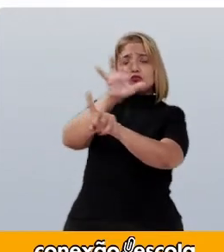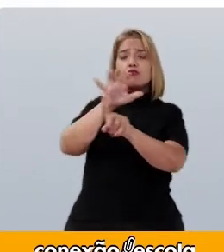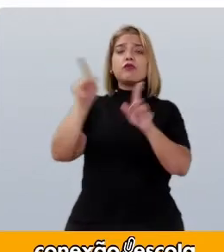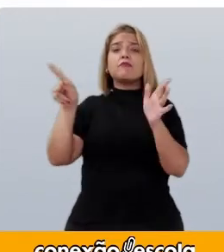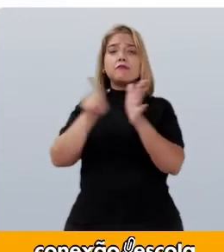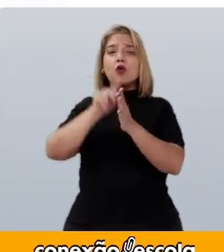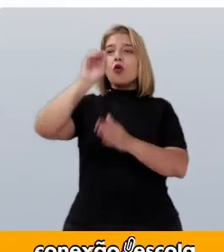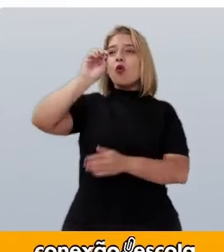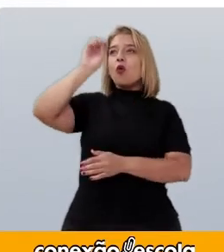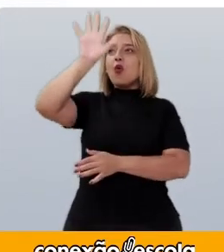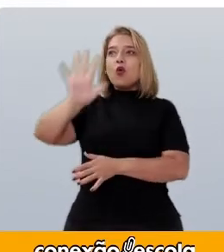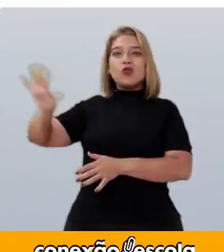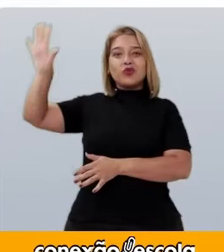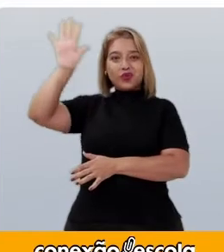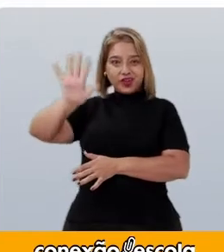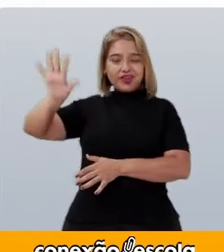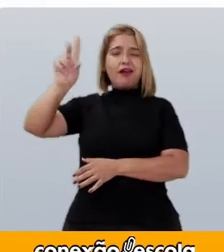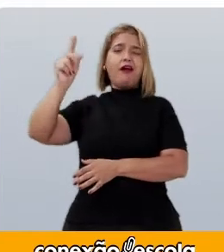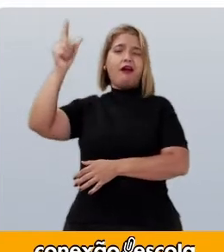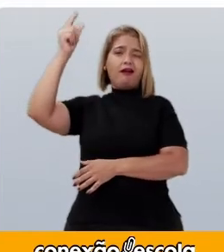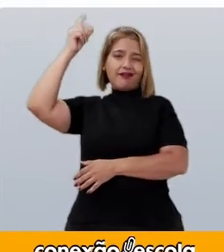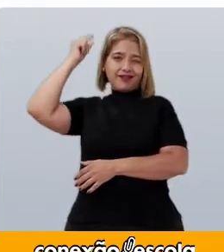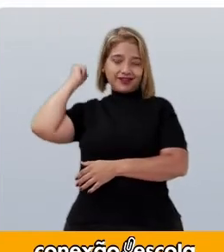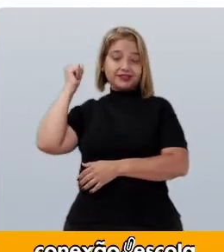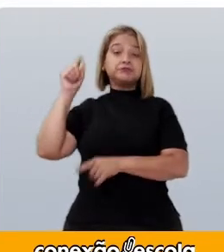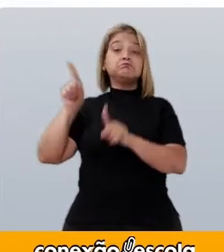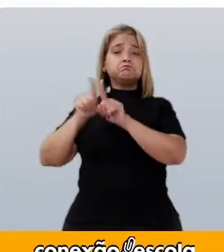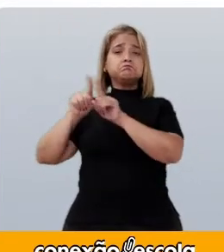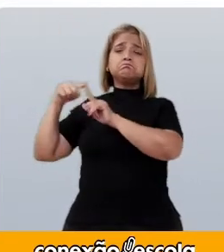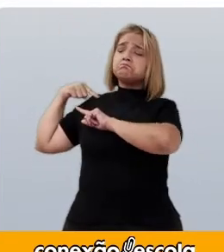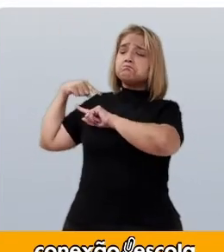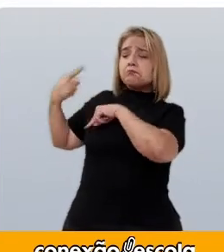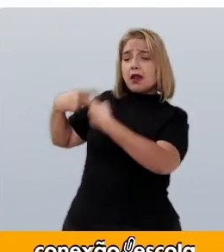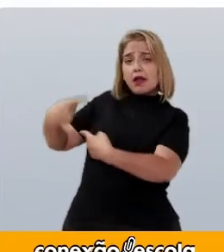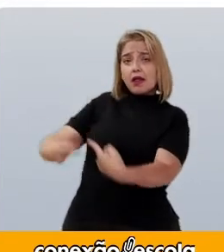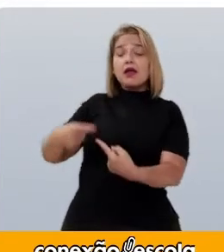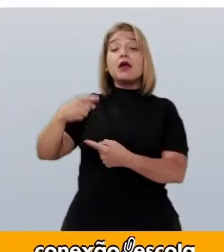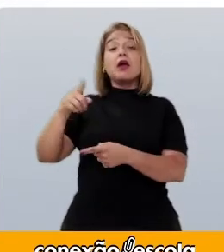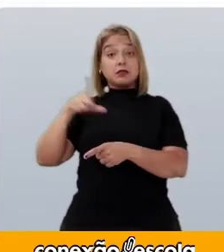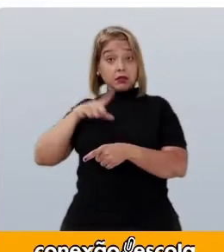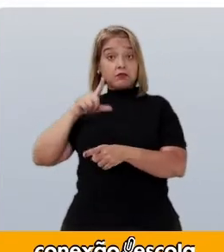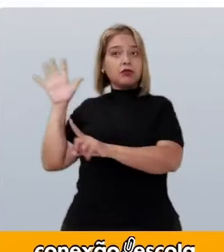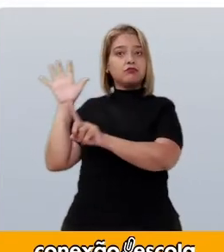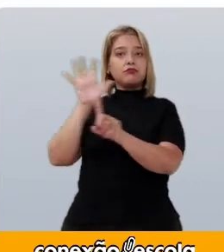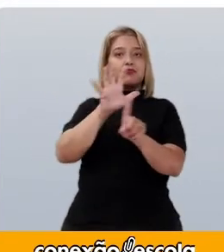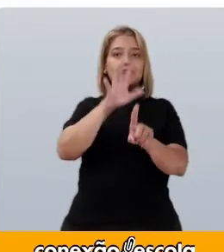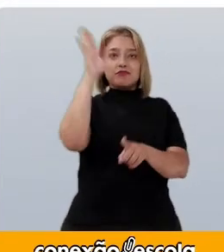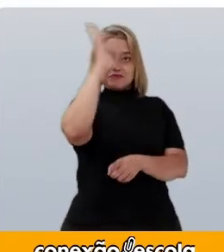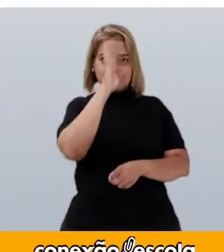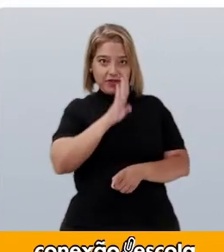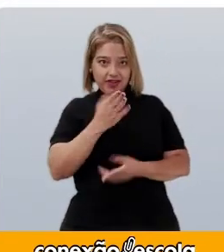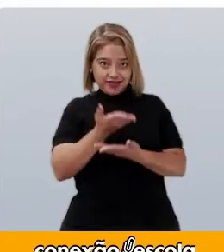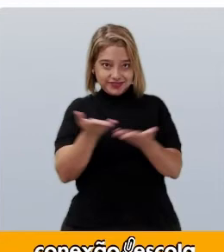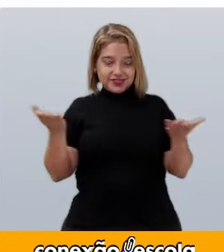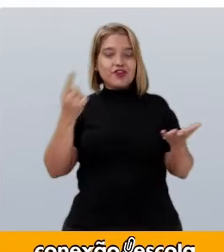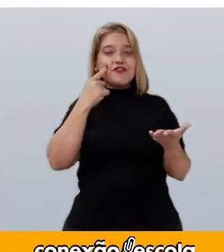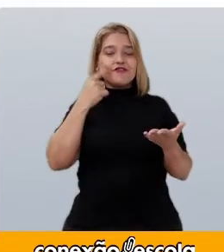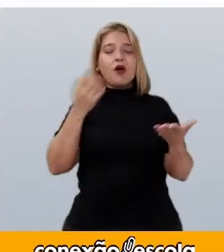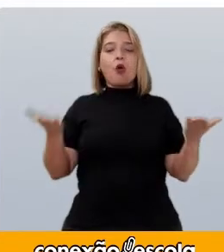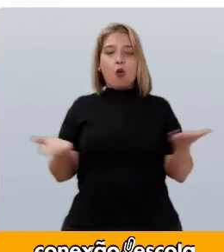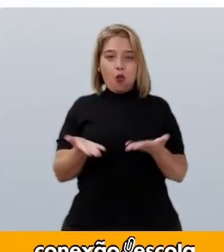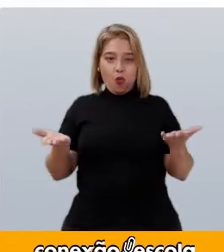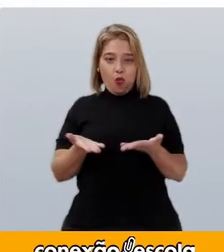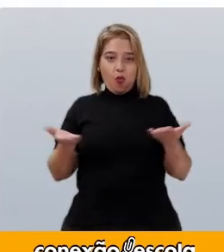antiguidade Essa herança Também veio Com os que chegaram Ao Brasil É o que você vai ver A partir de hoje Na série